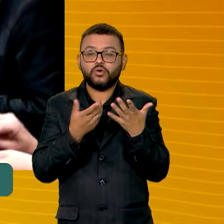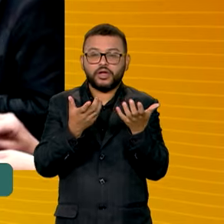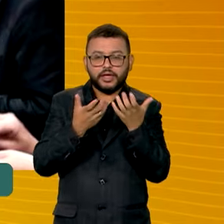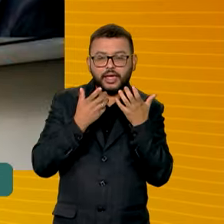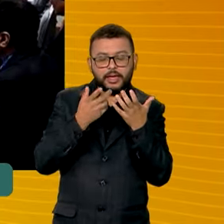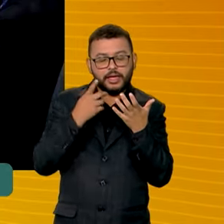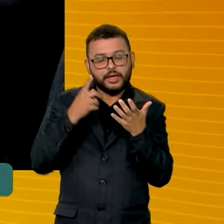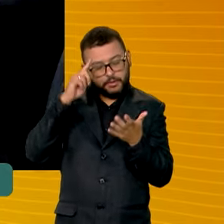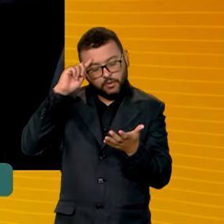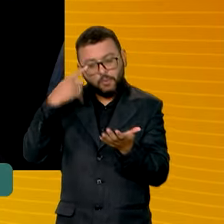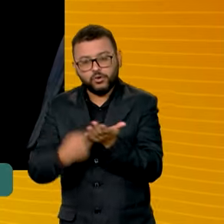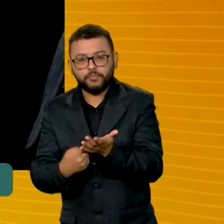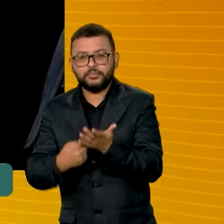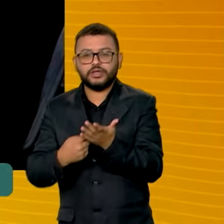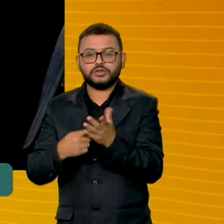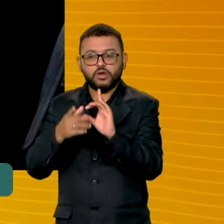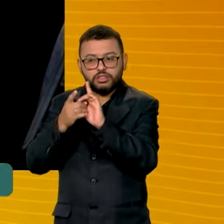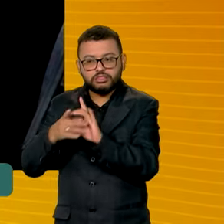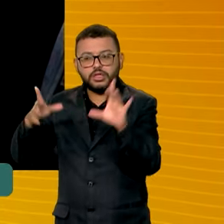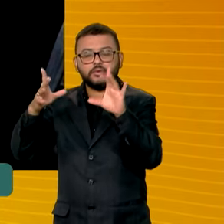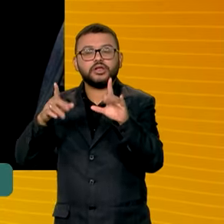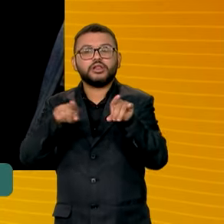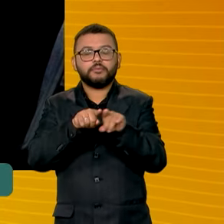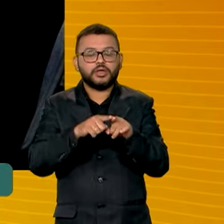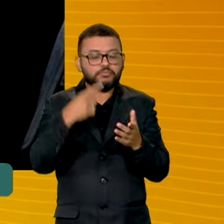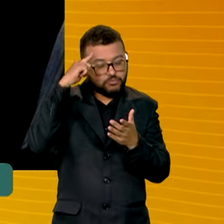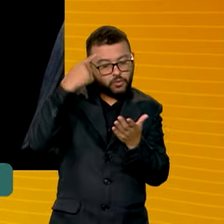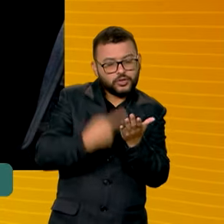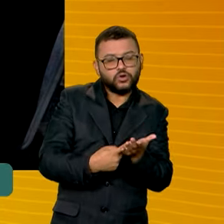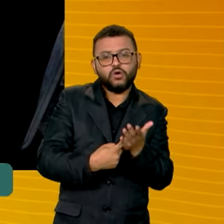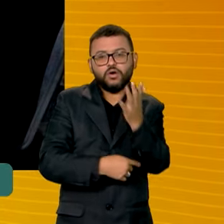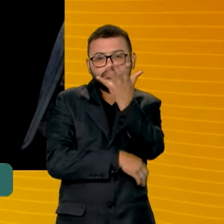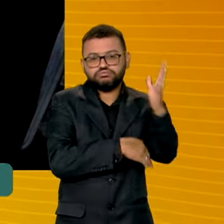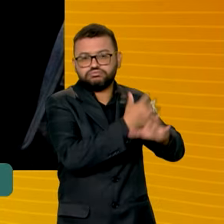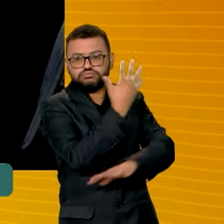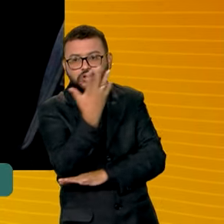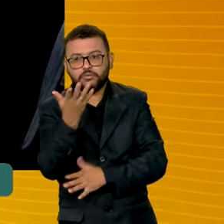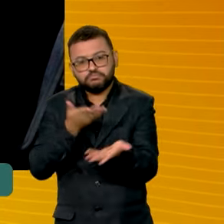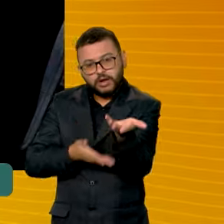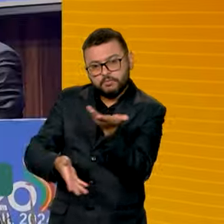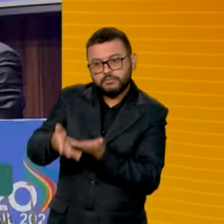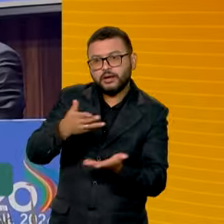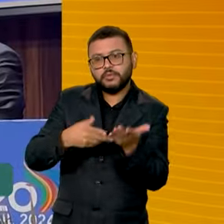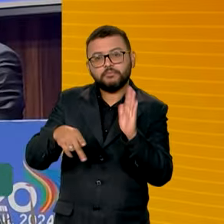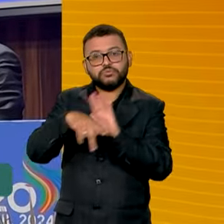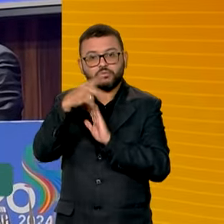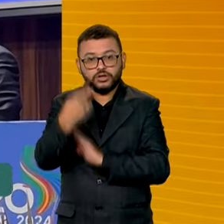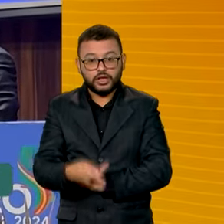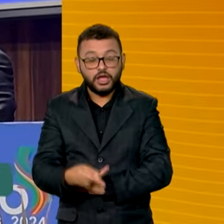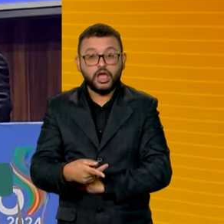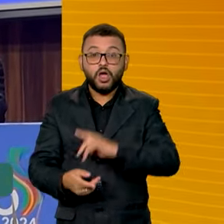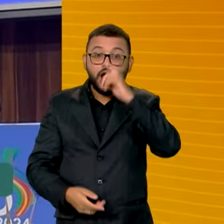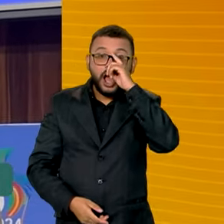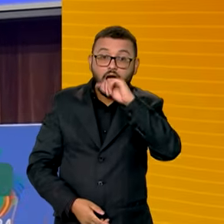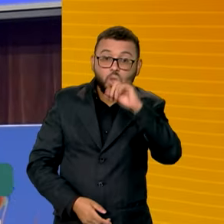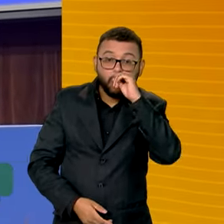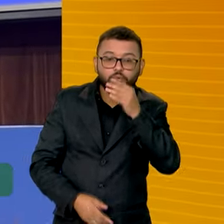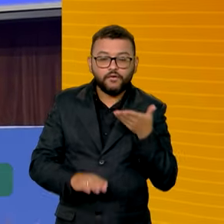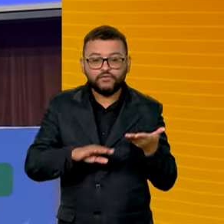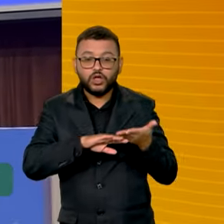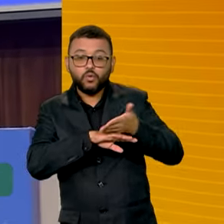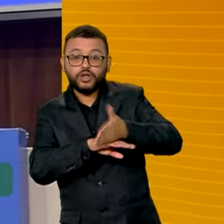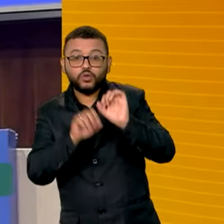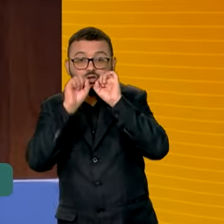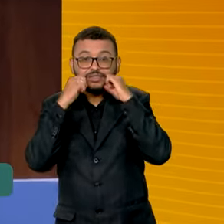democracia, o meio ambiente e o interesse de ampliar o intercâmbio e a cooperação. Alckmin participou ainda do